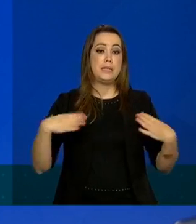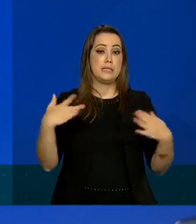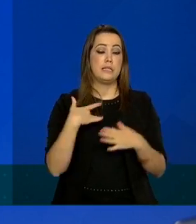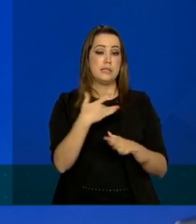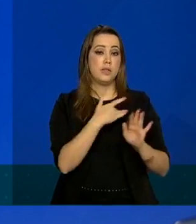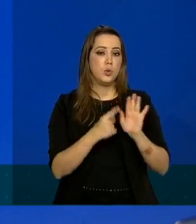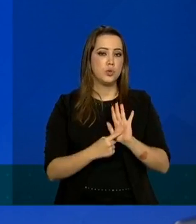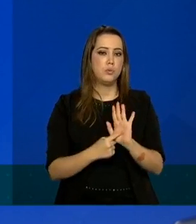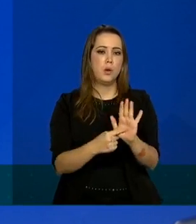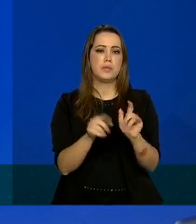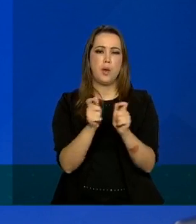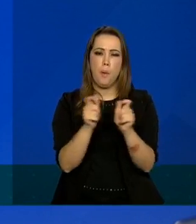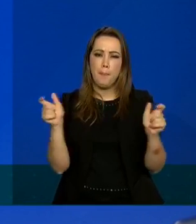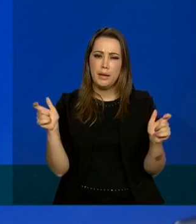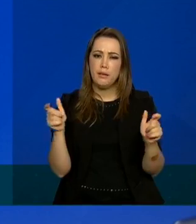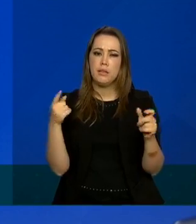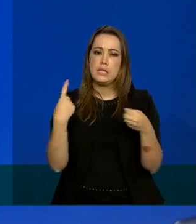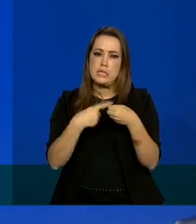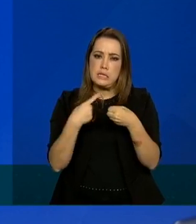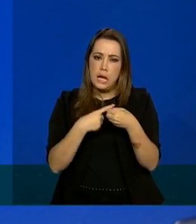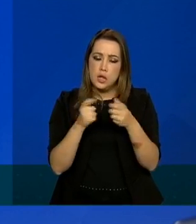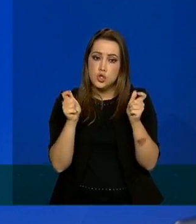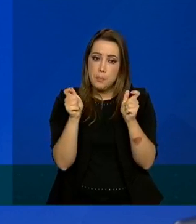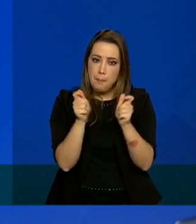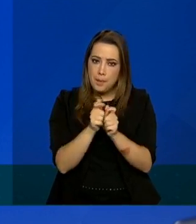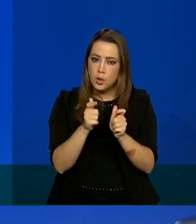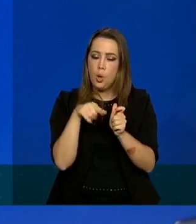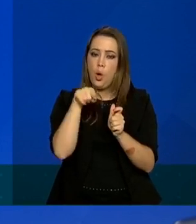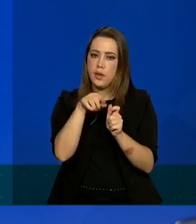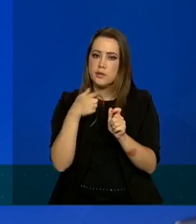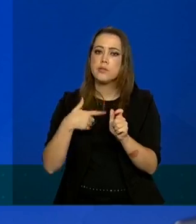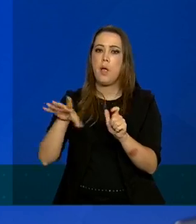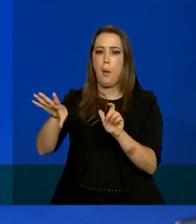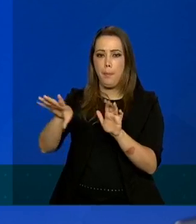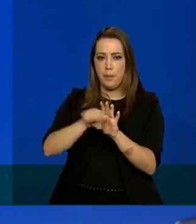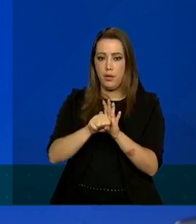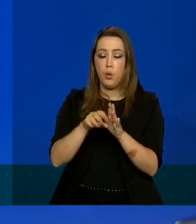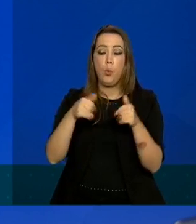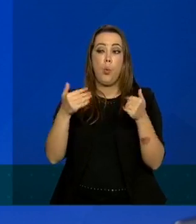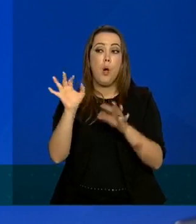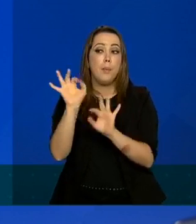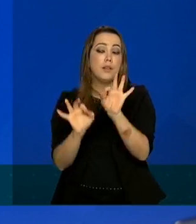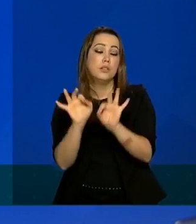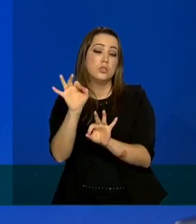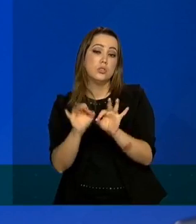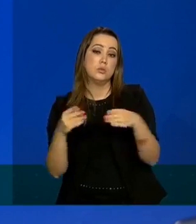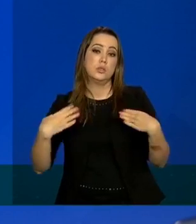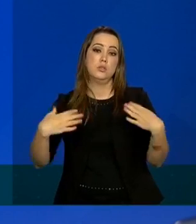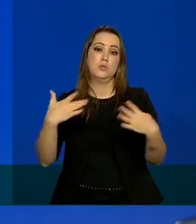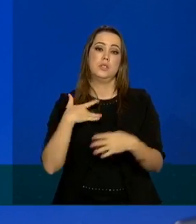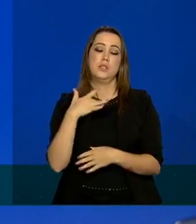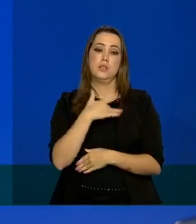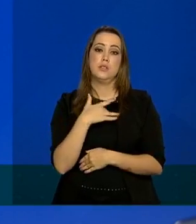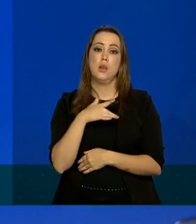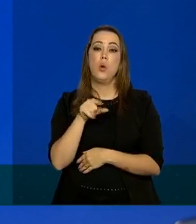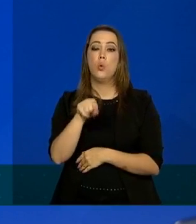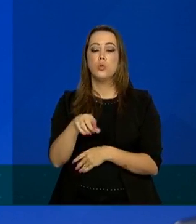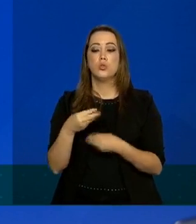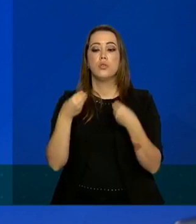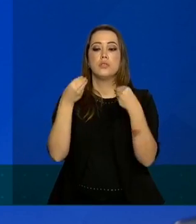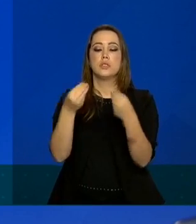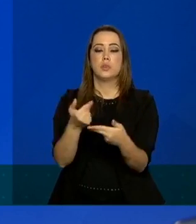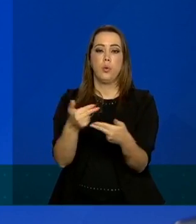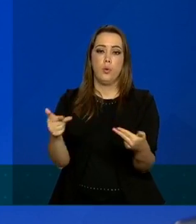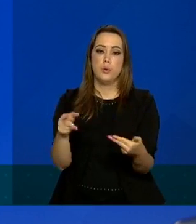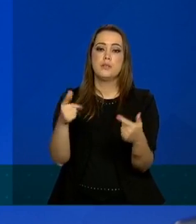um aumento na interiorização qual o plano do Ministério da Saúde para equipar a rede nestes locais e evitar esse avanço quando